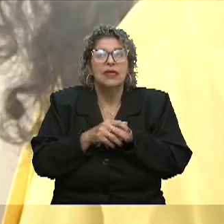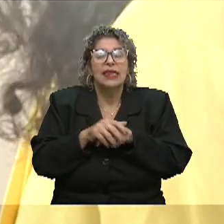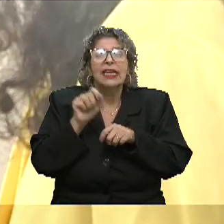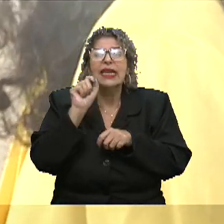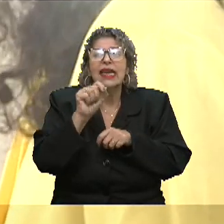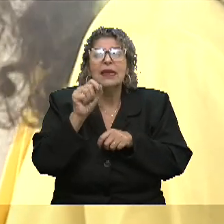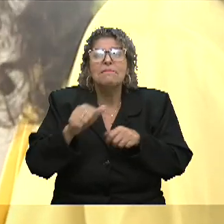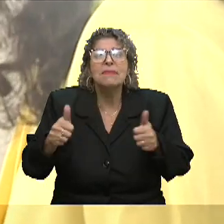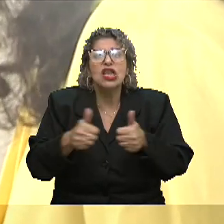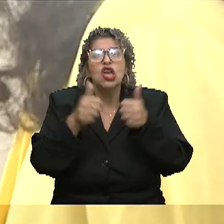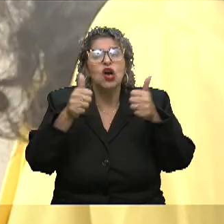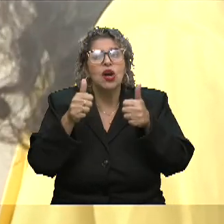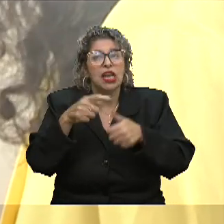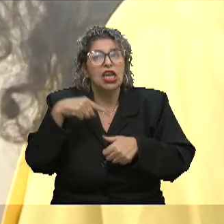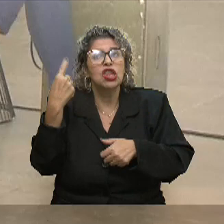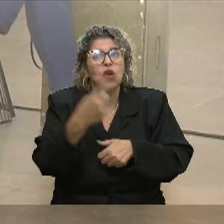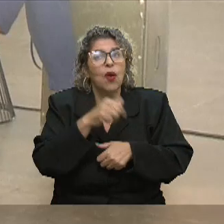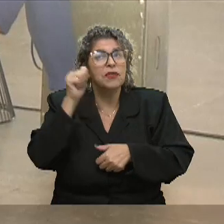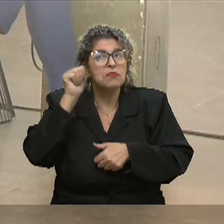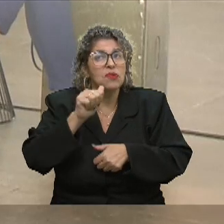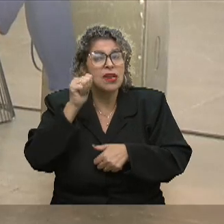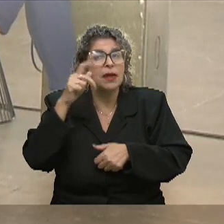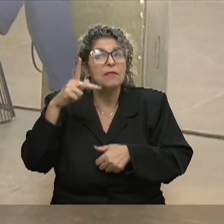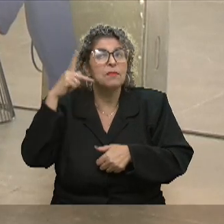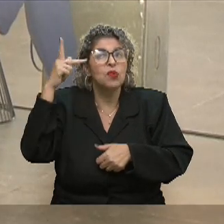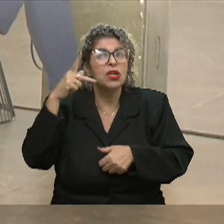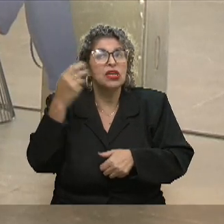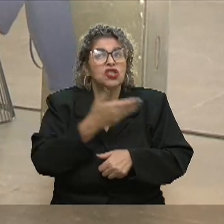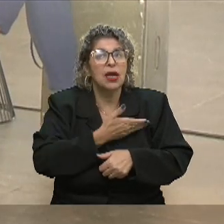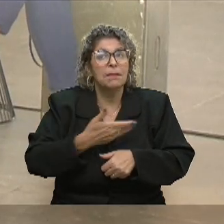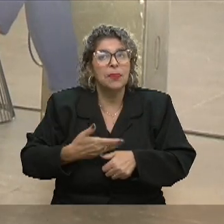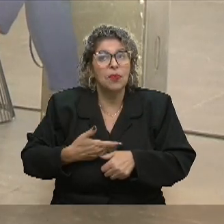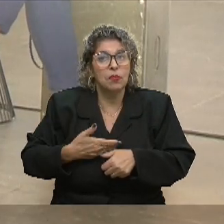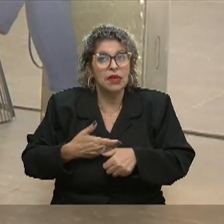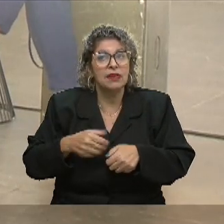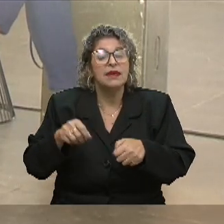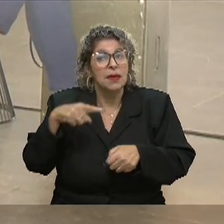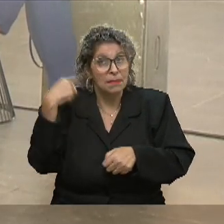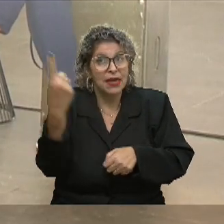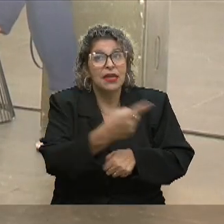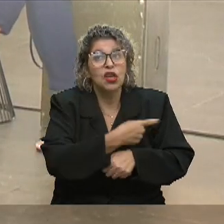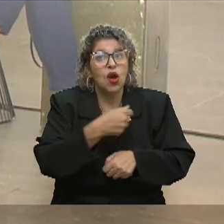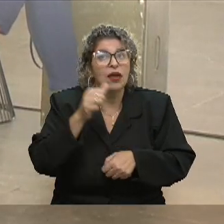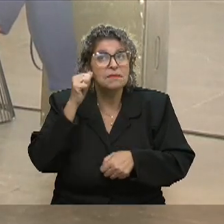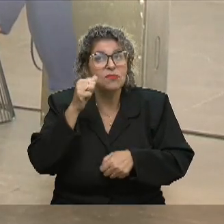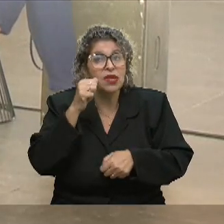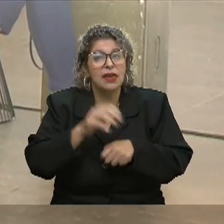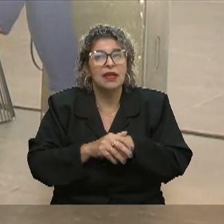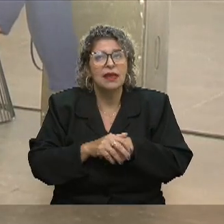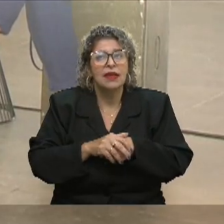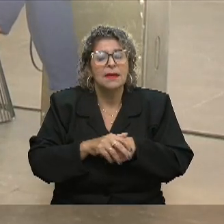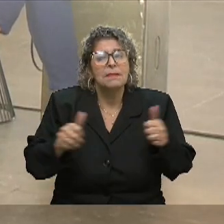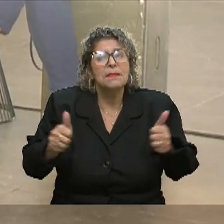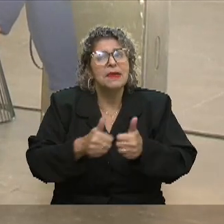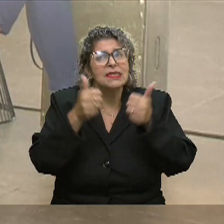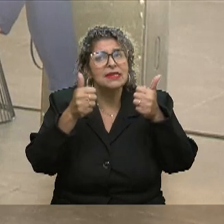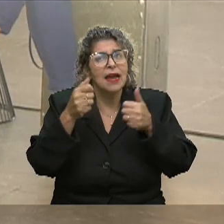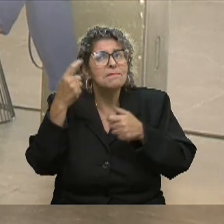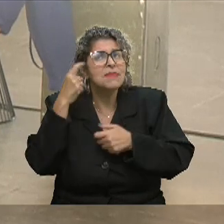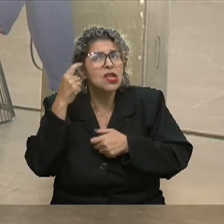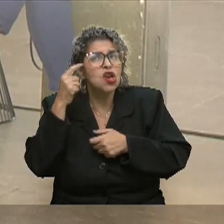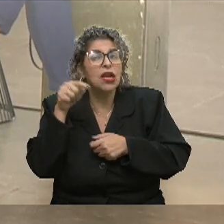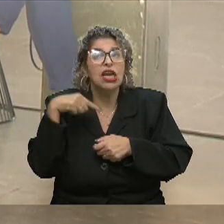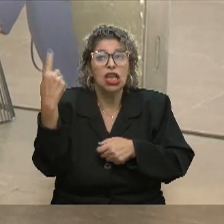melhor do que nós mulheres para fazer políticas públicas para nós mulheres? Quem melhor para pensar sobre políticas públicas